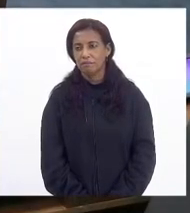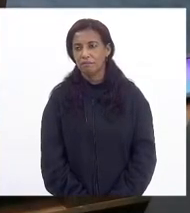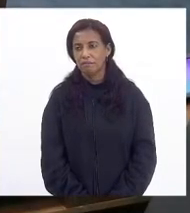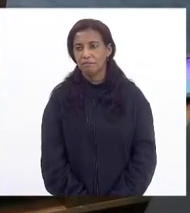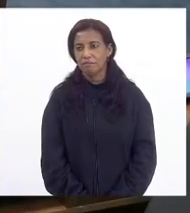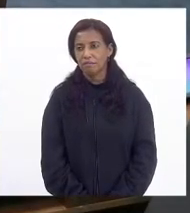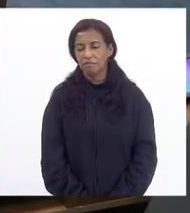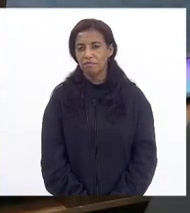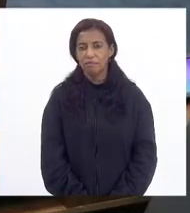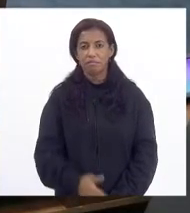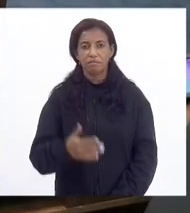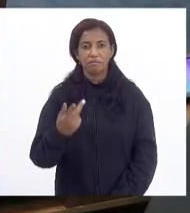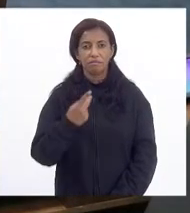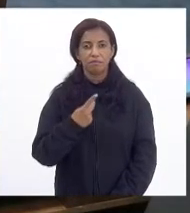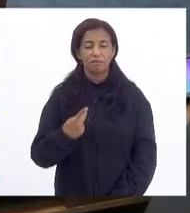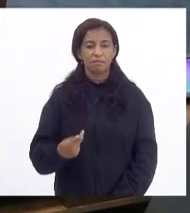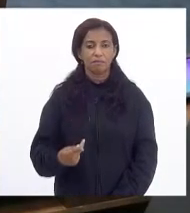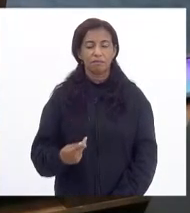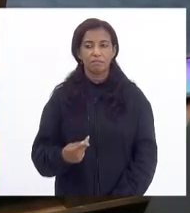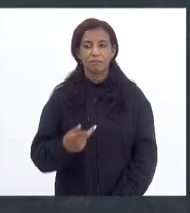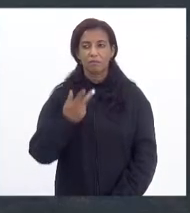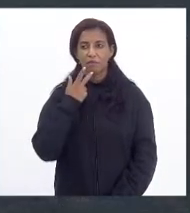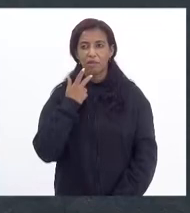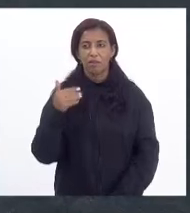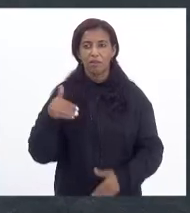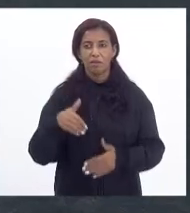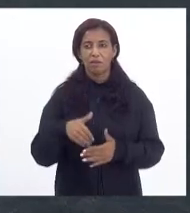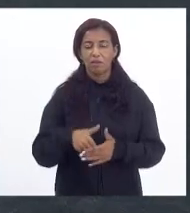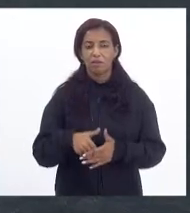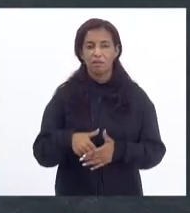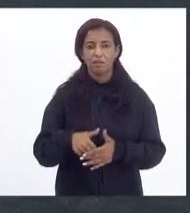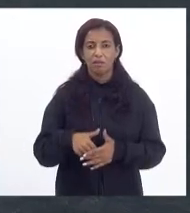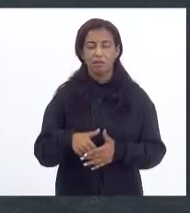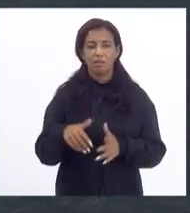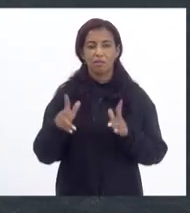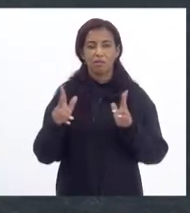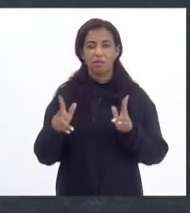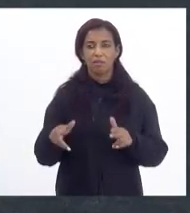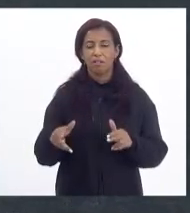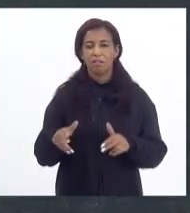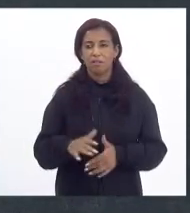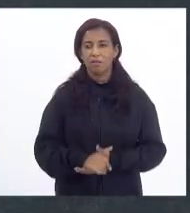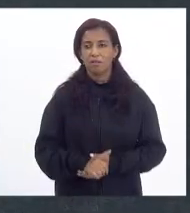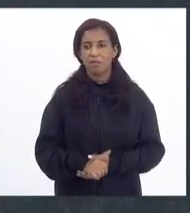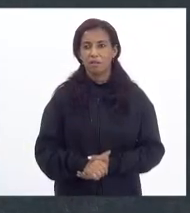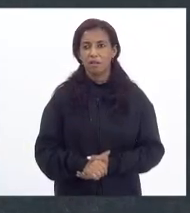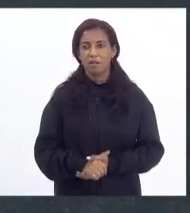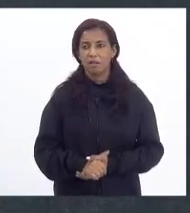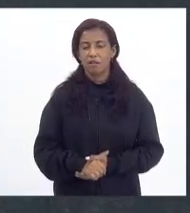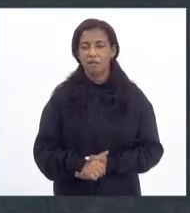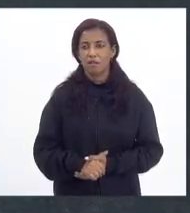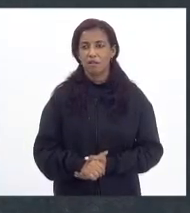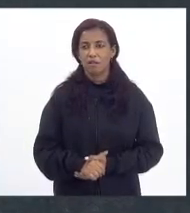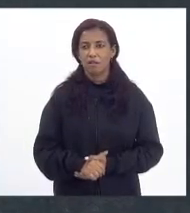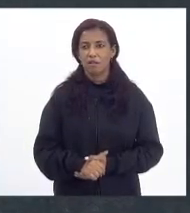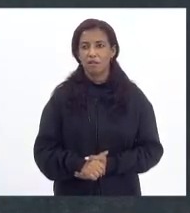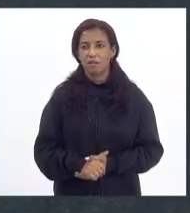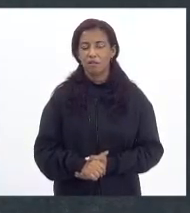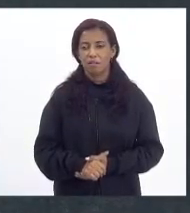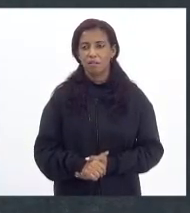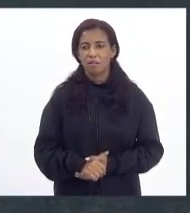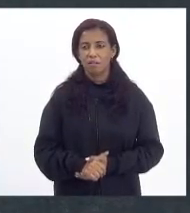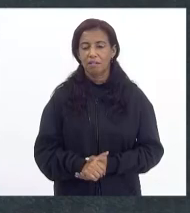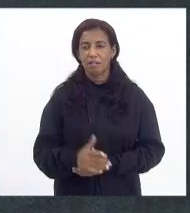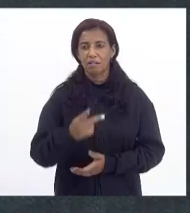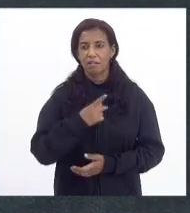Senhora presidente, eu voto conforme votou o deputado na comissão de tributação,